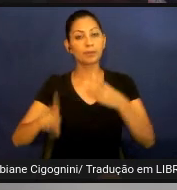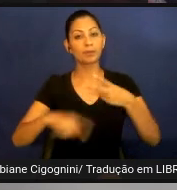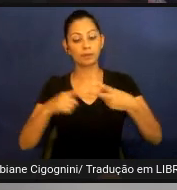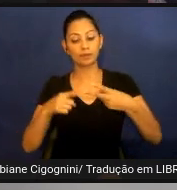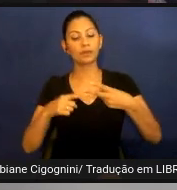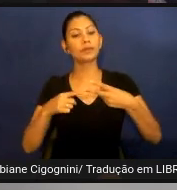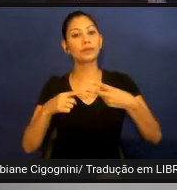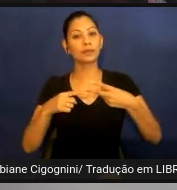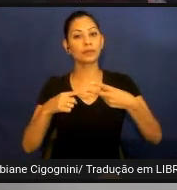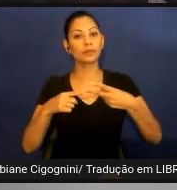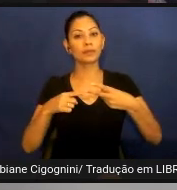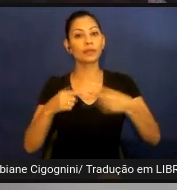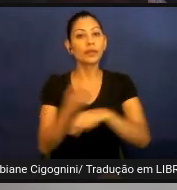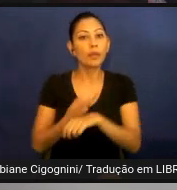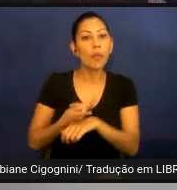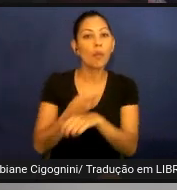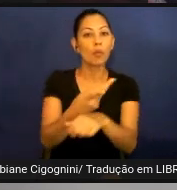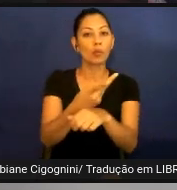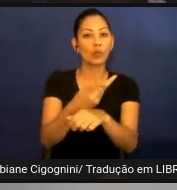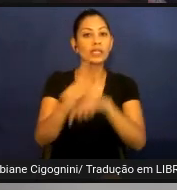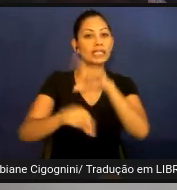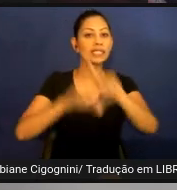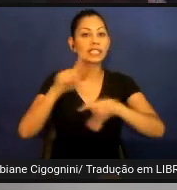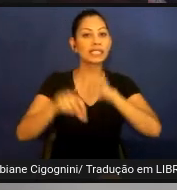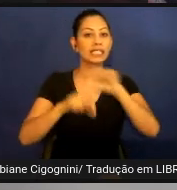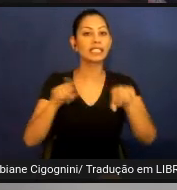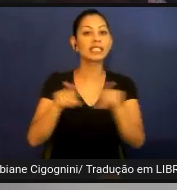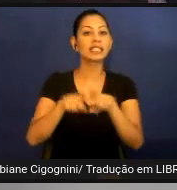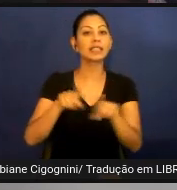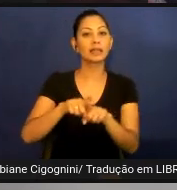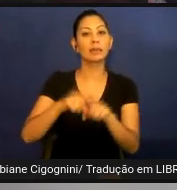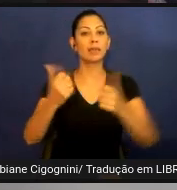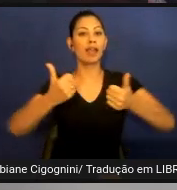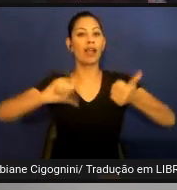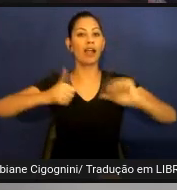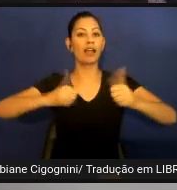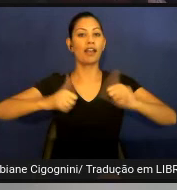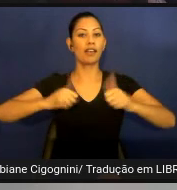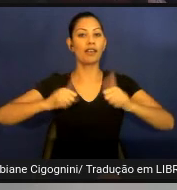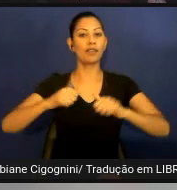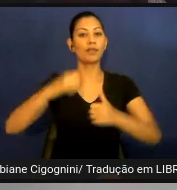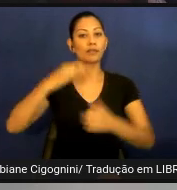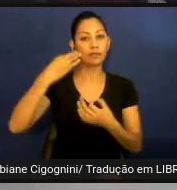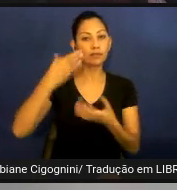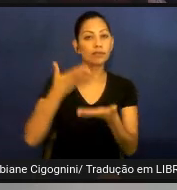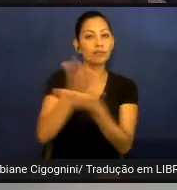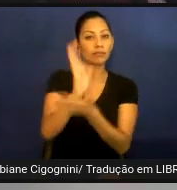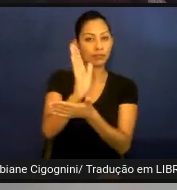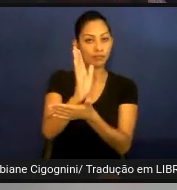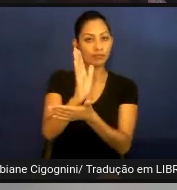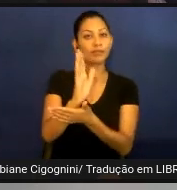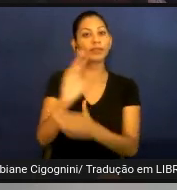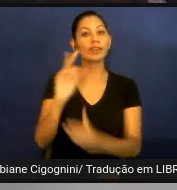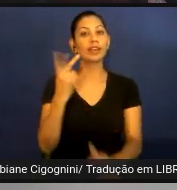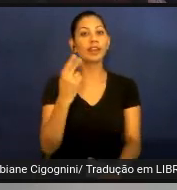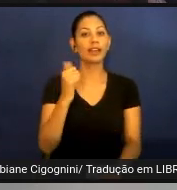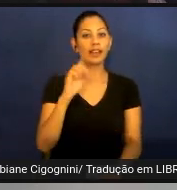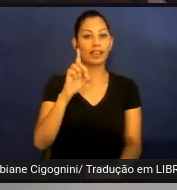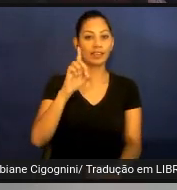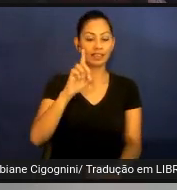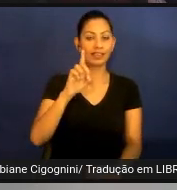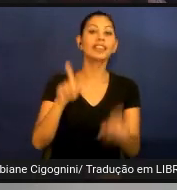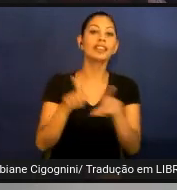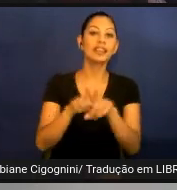seleção e validação dos Reds onde validamos o Handtalk o Vlibras e